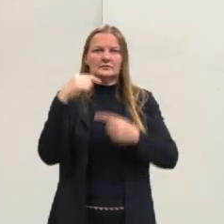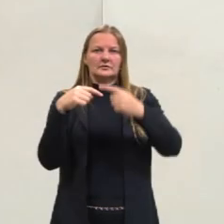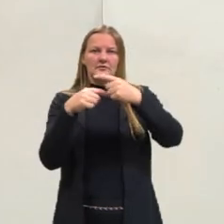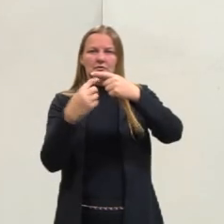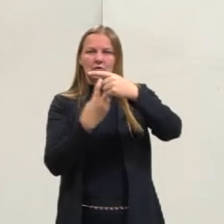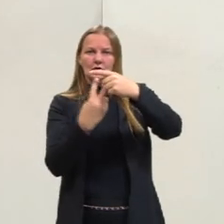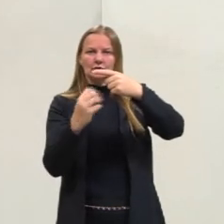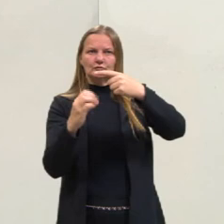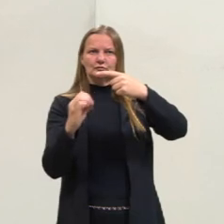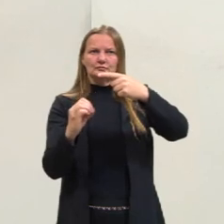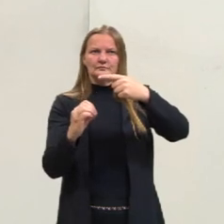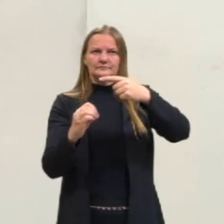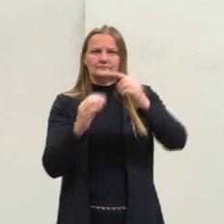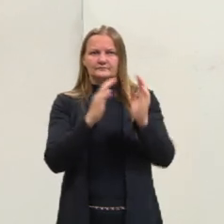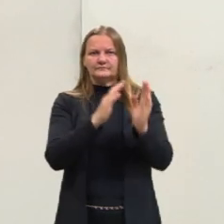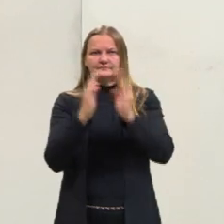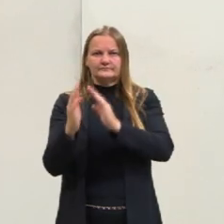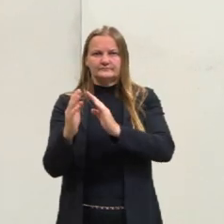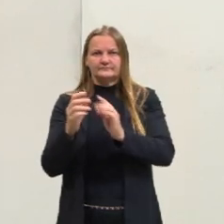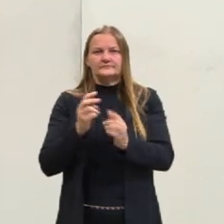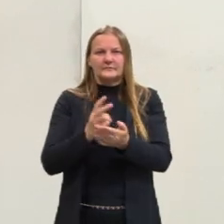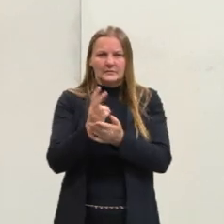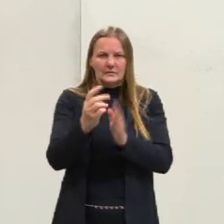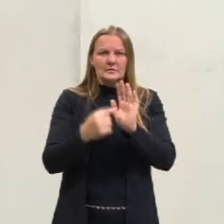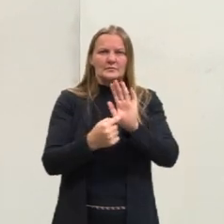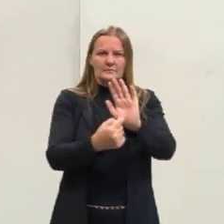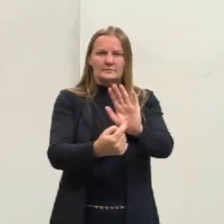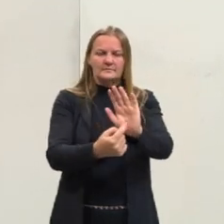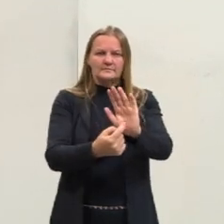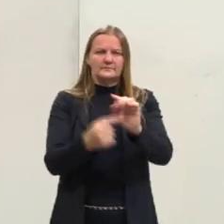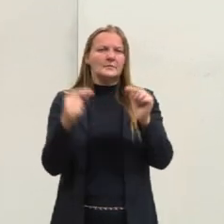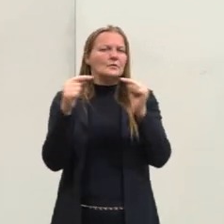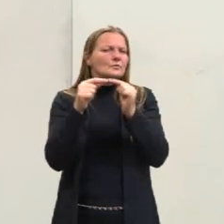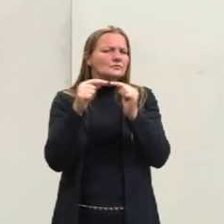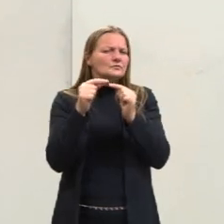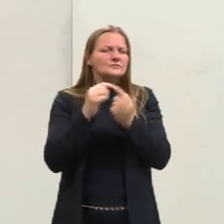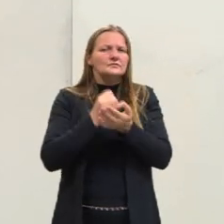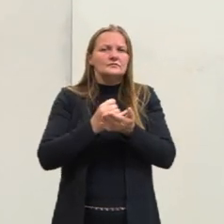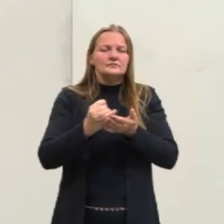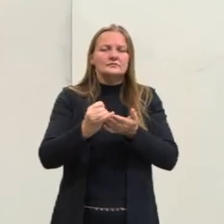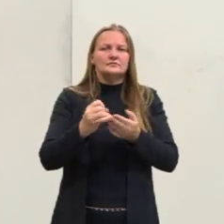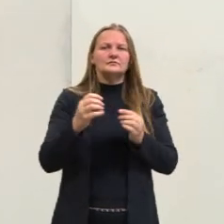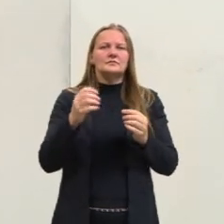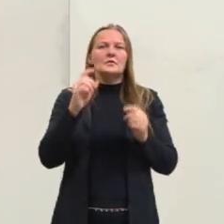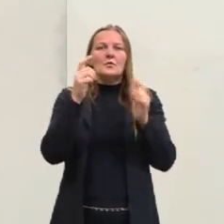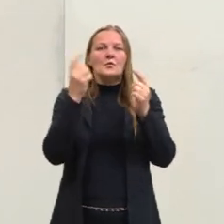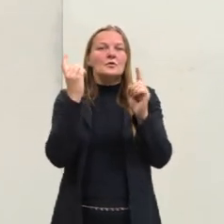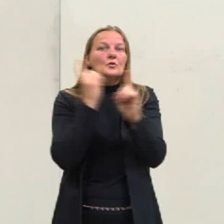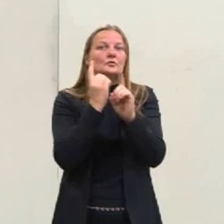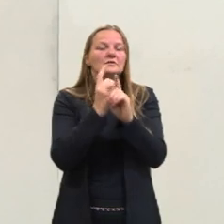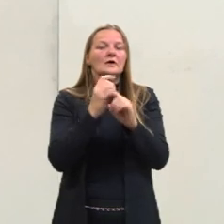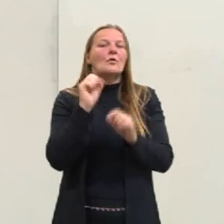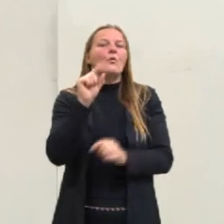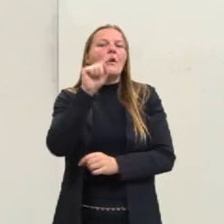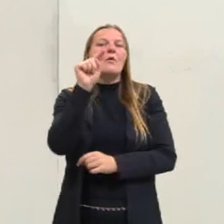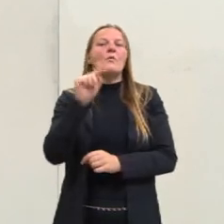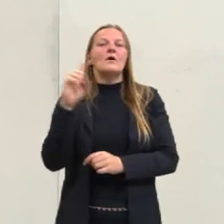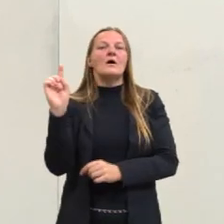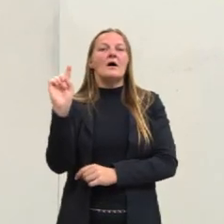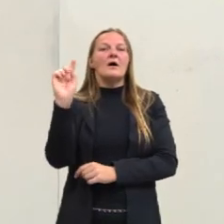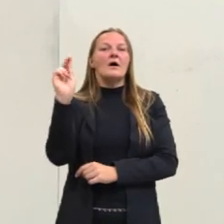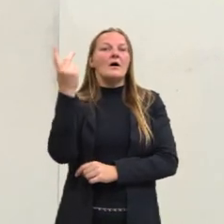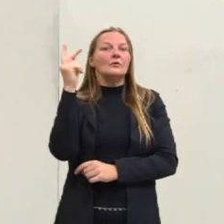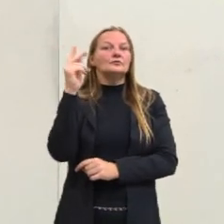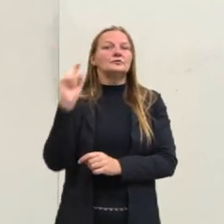Continuando aqui ao lado, o que vai acontecer? Como o objetivo inicial é a gente achar a altura do poste, eu vou estar